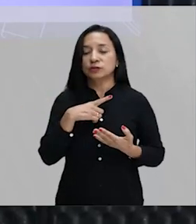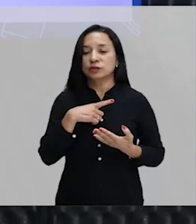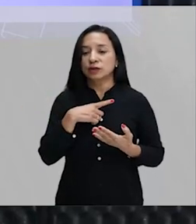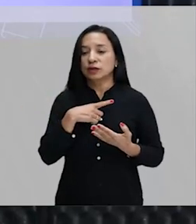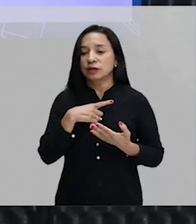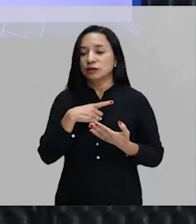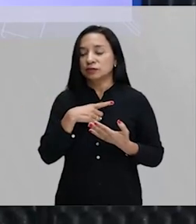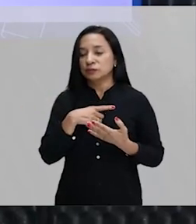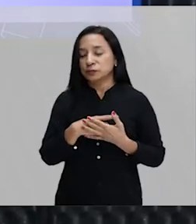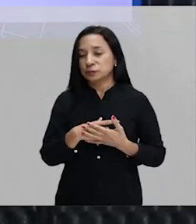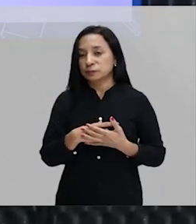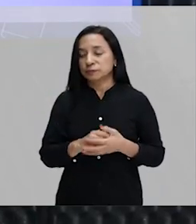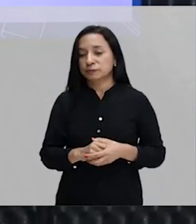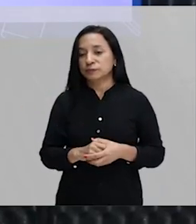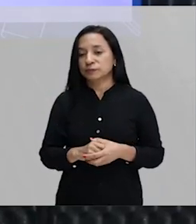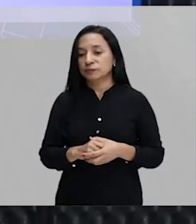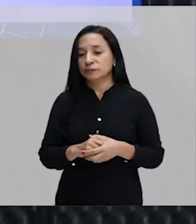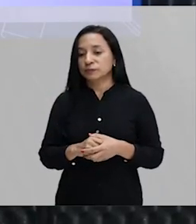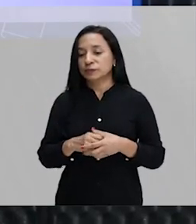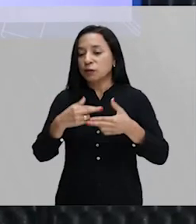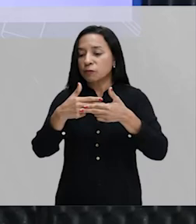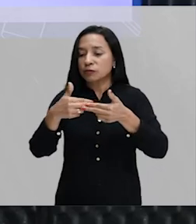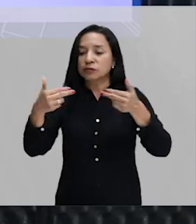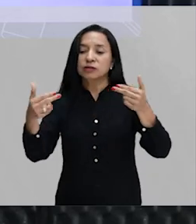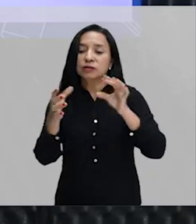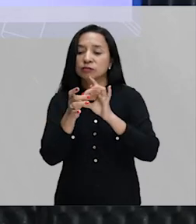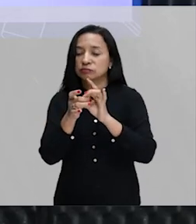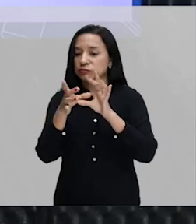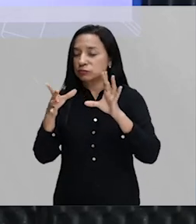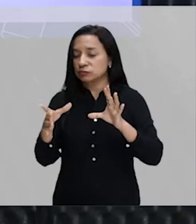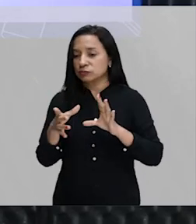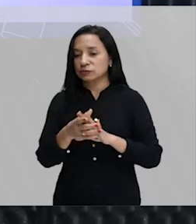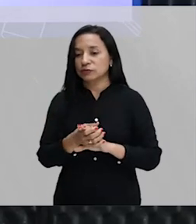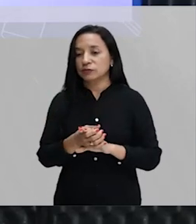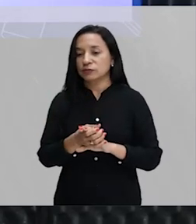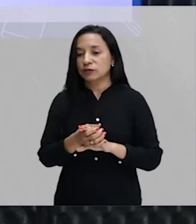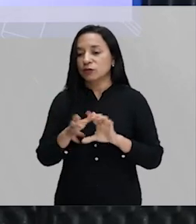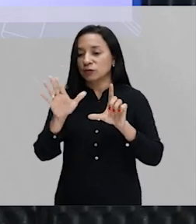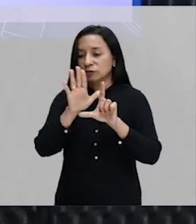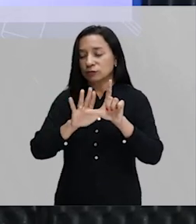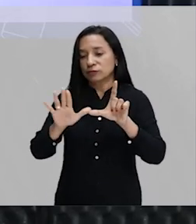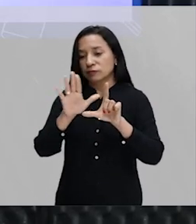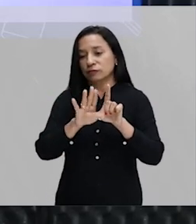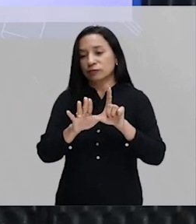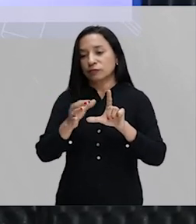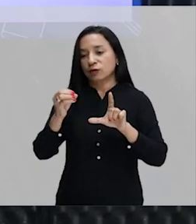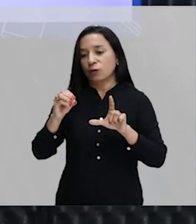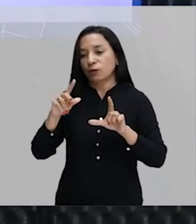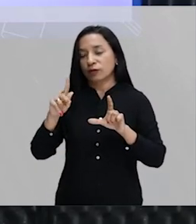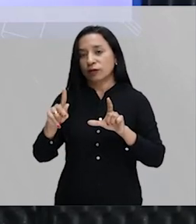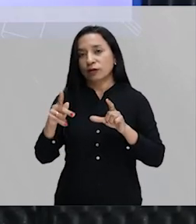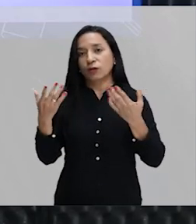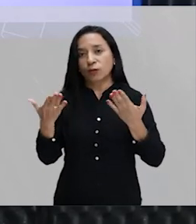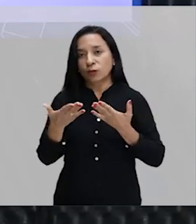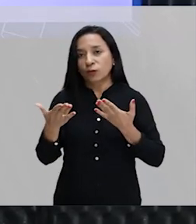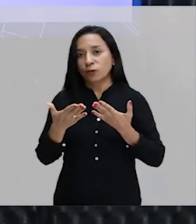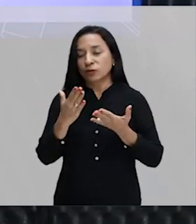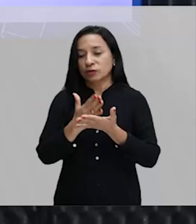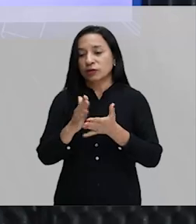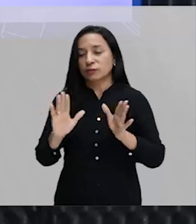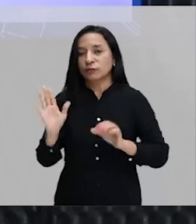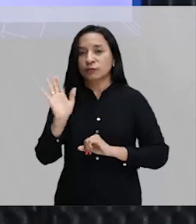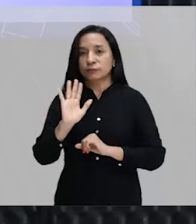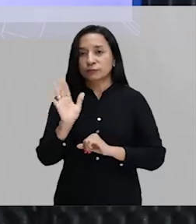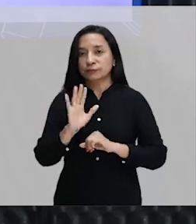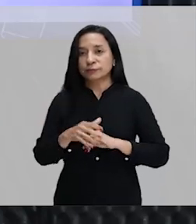gama de material lá disposto lá na plataforma tá certo gente então por hoje a gente fica aqui até